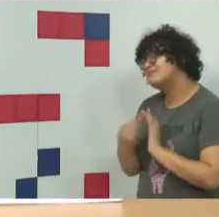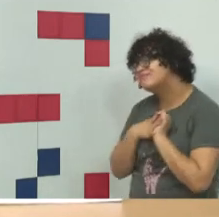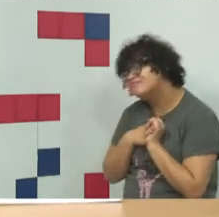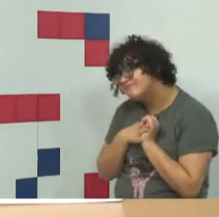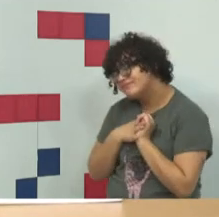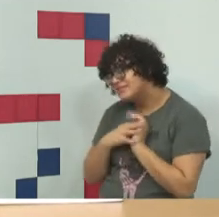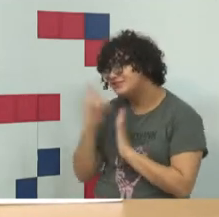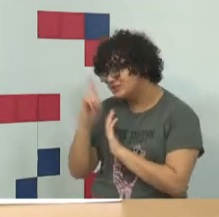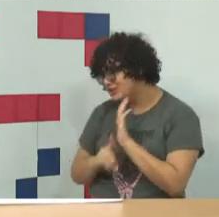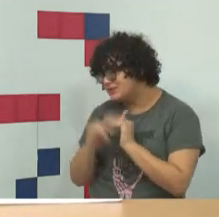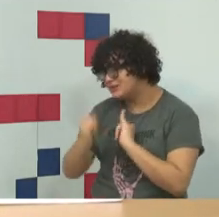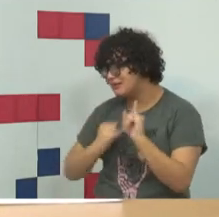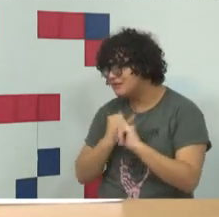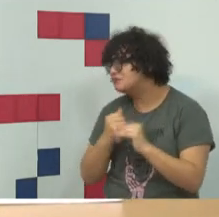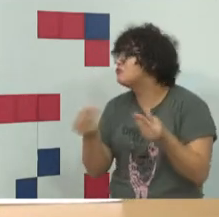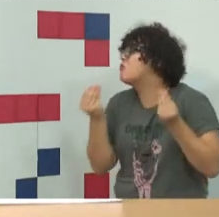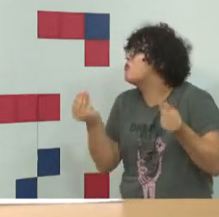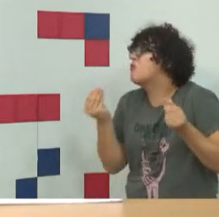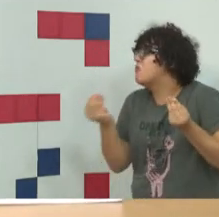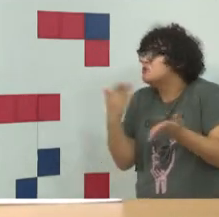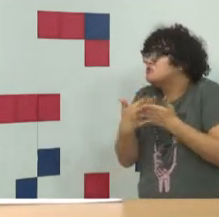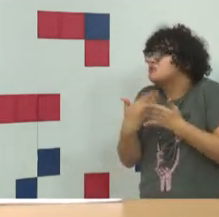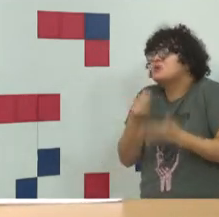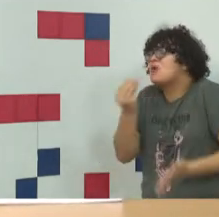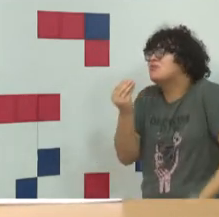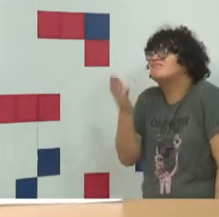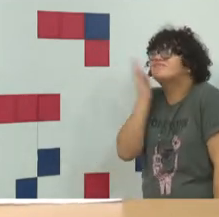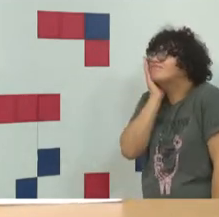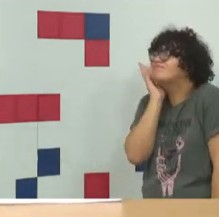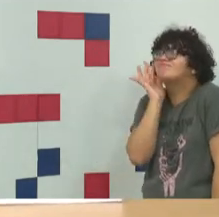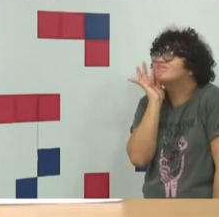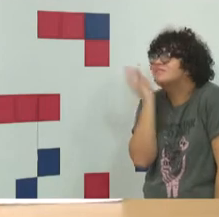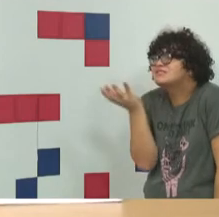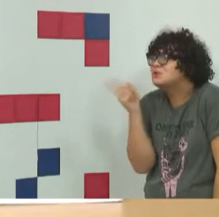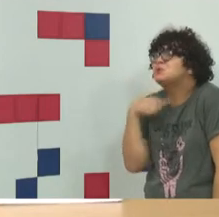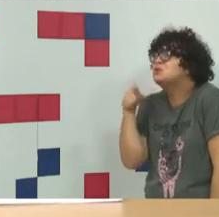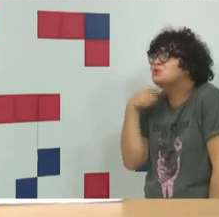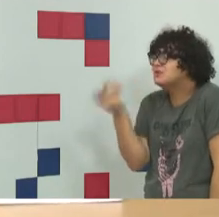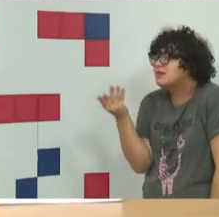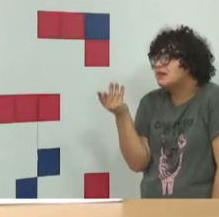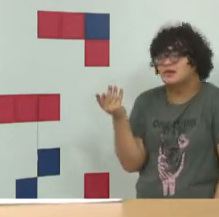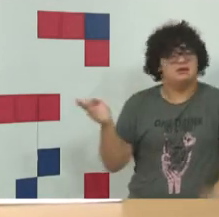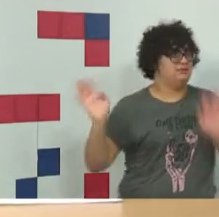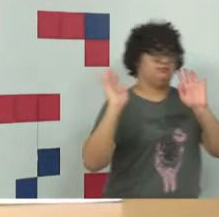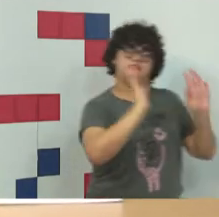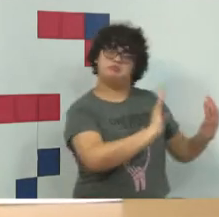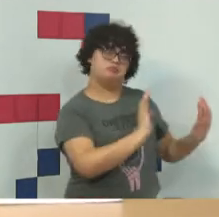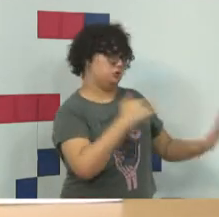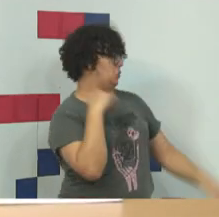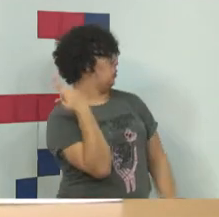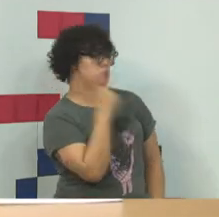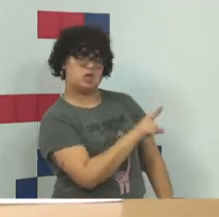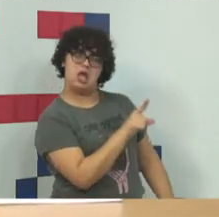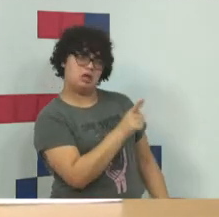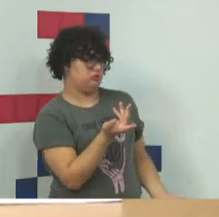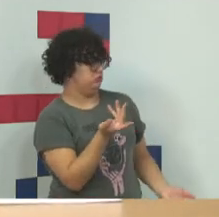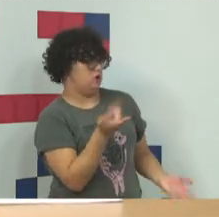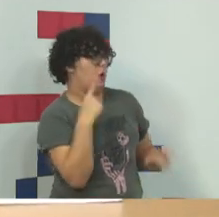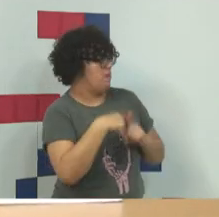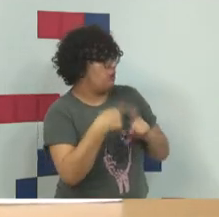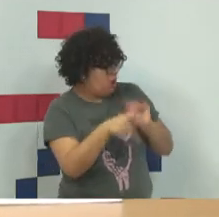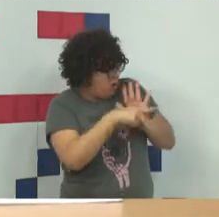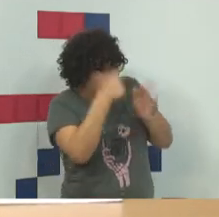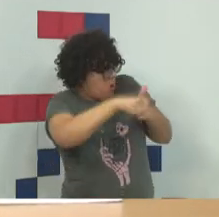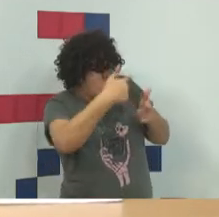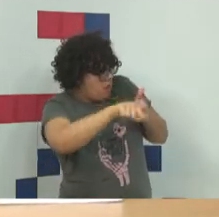em internet, como é que a gente faz para estudar isso? E a resposta que eu tinha era, não, a gente não consegue estudar isso, direito em internet é problema de